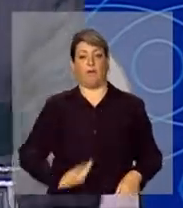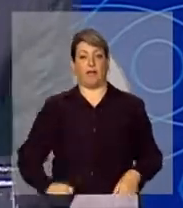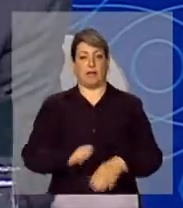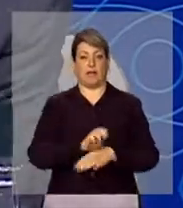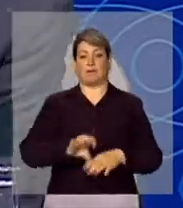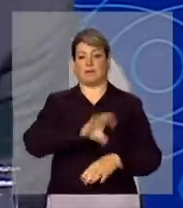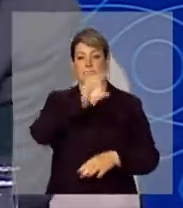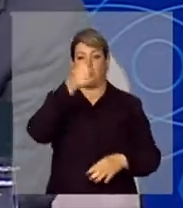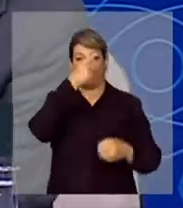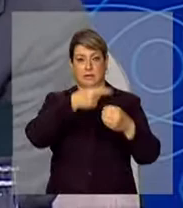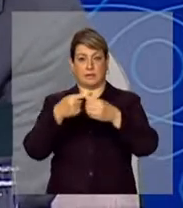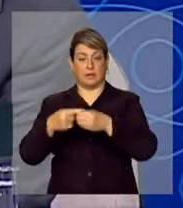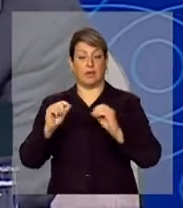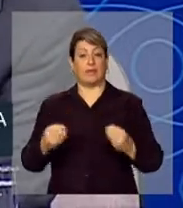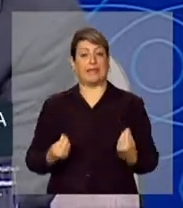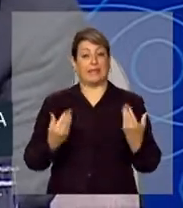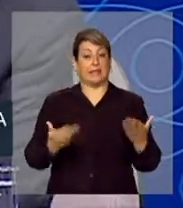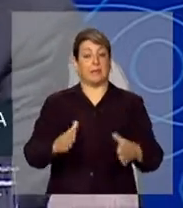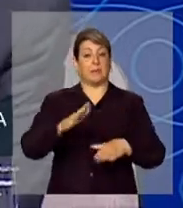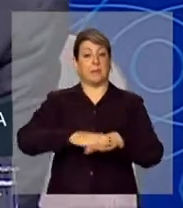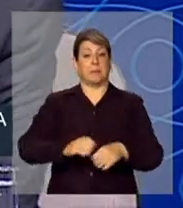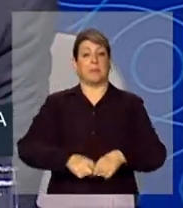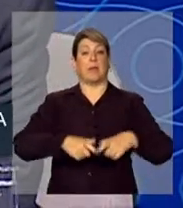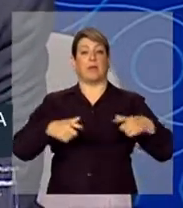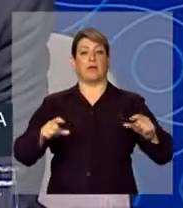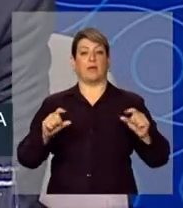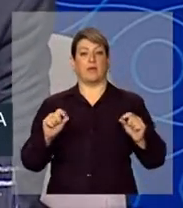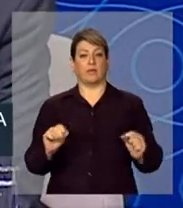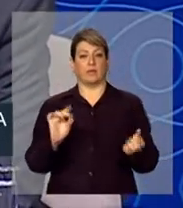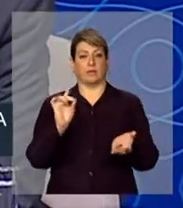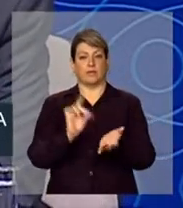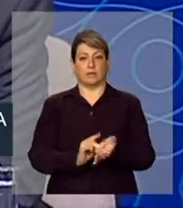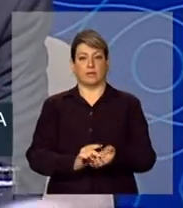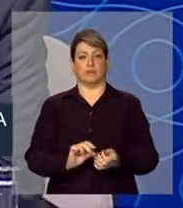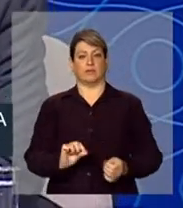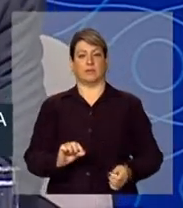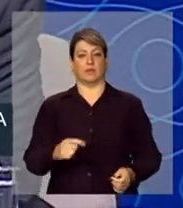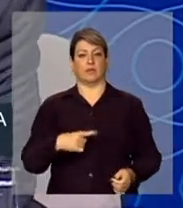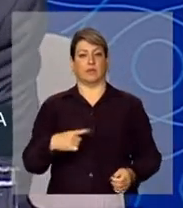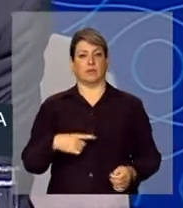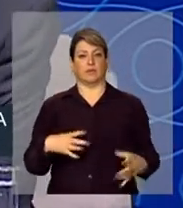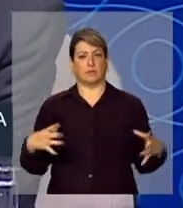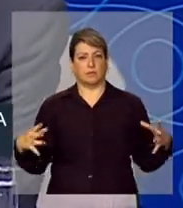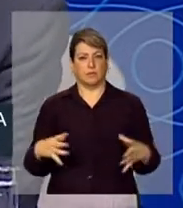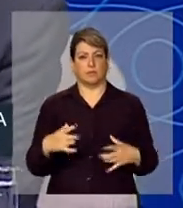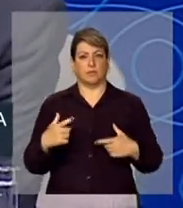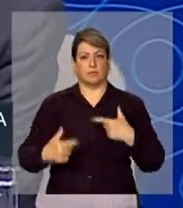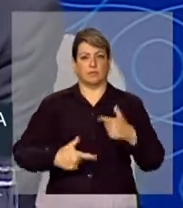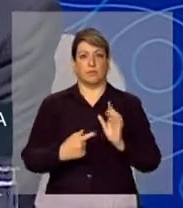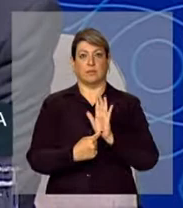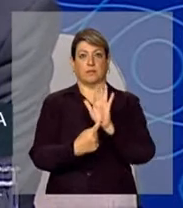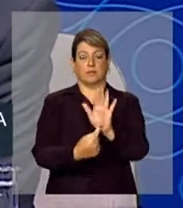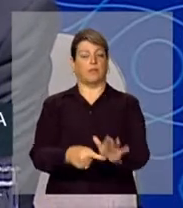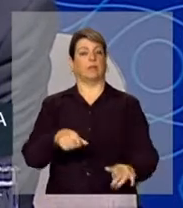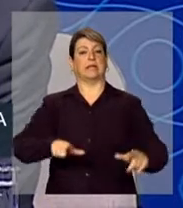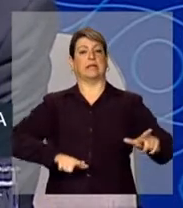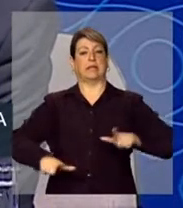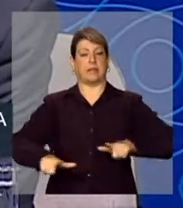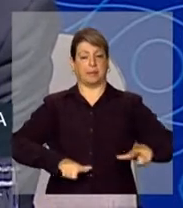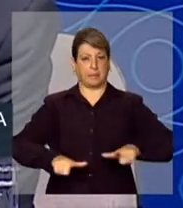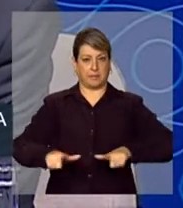maior eficiência e maior impacto a essa mobilização